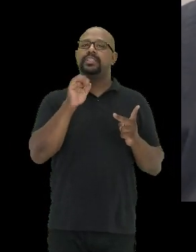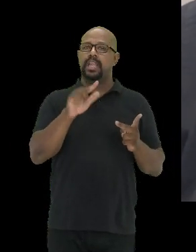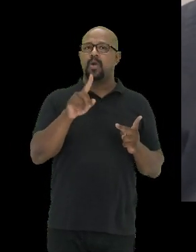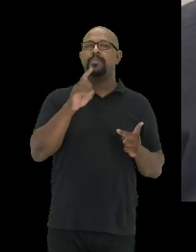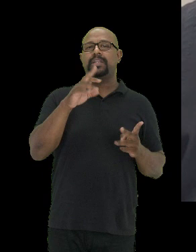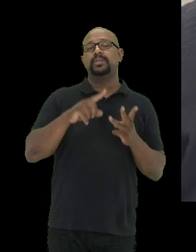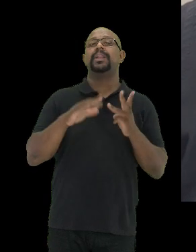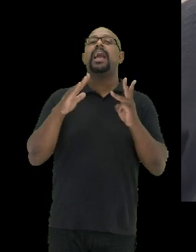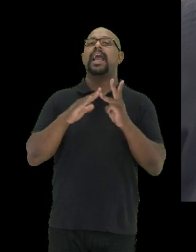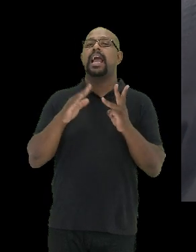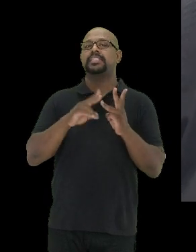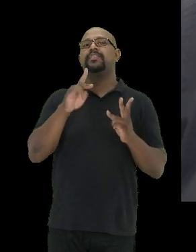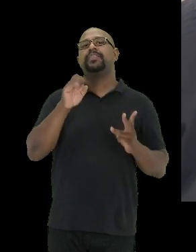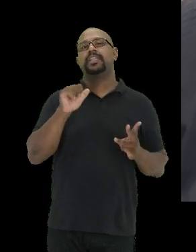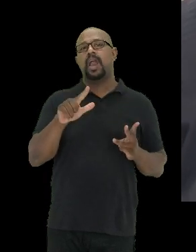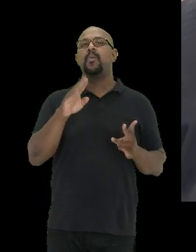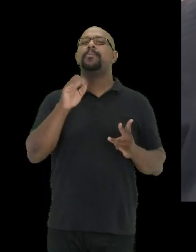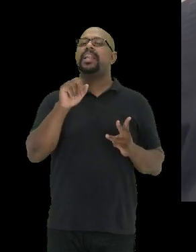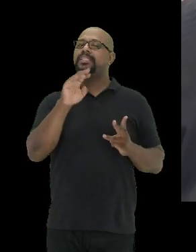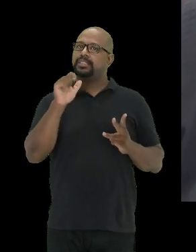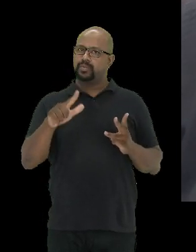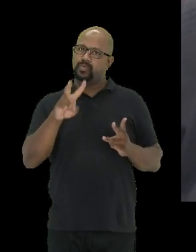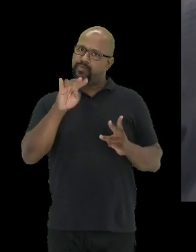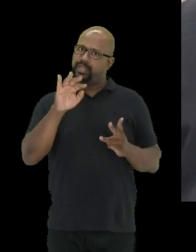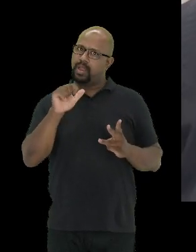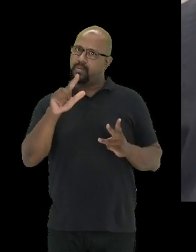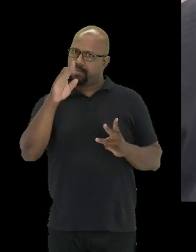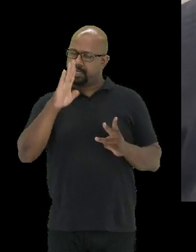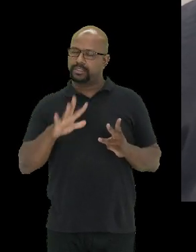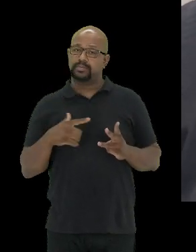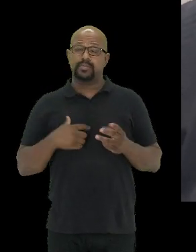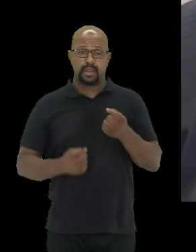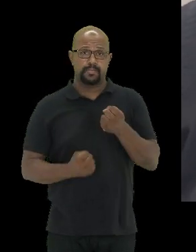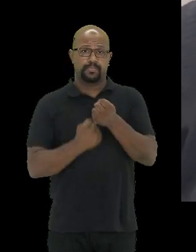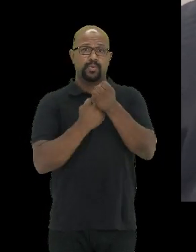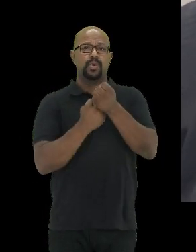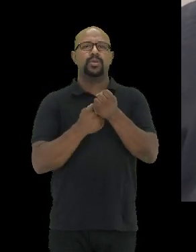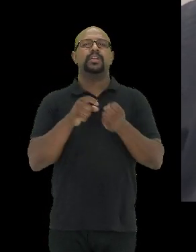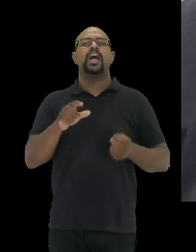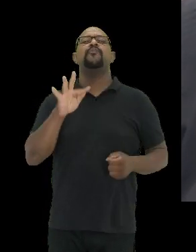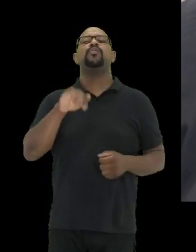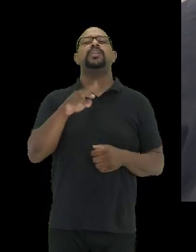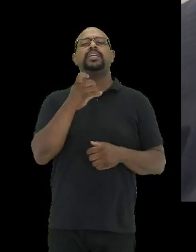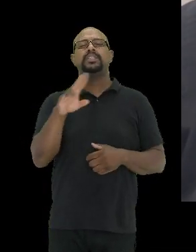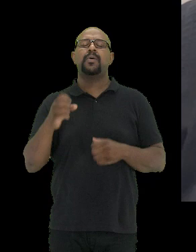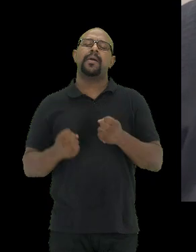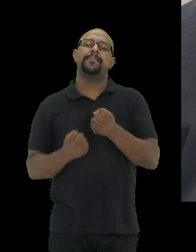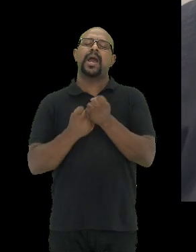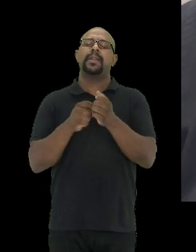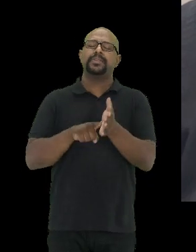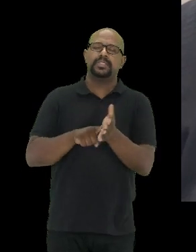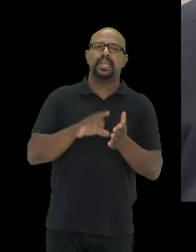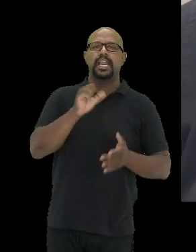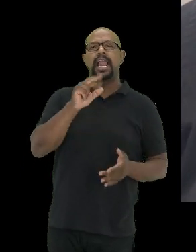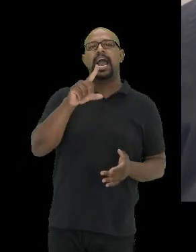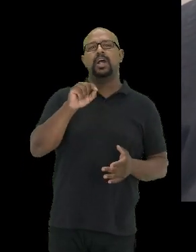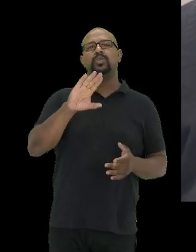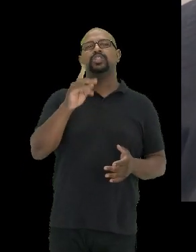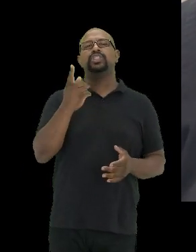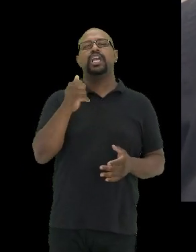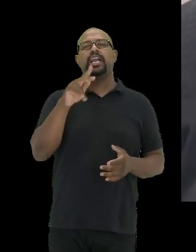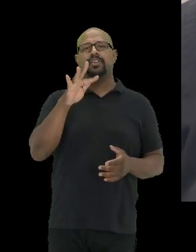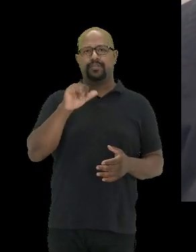Vital Brasil. Tivemos o apoio da Fundação de Amparo à Pesquisa, Carlos Chagar Filho, a